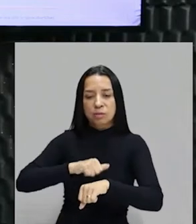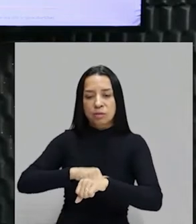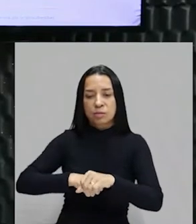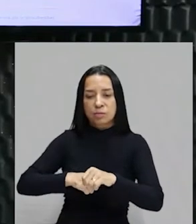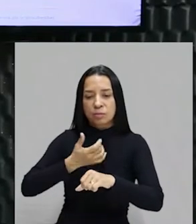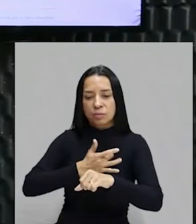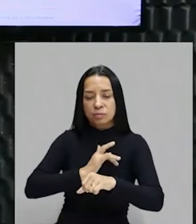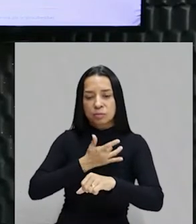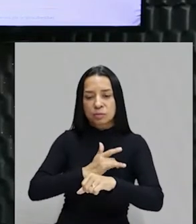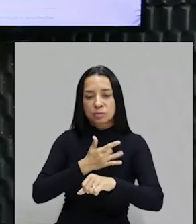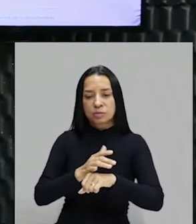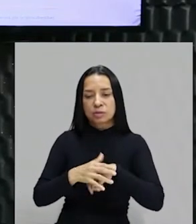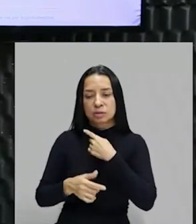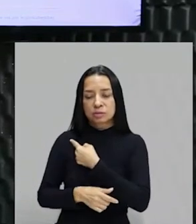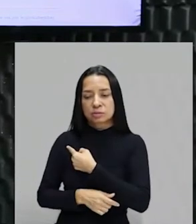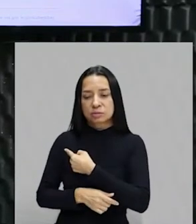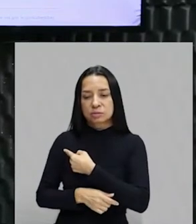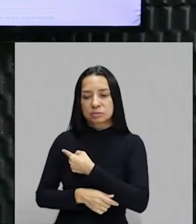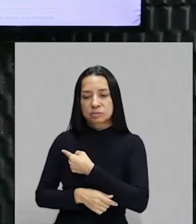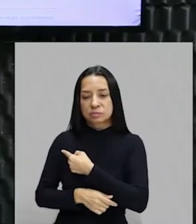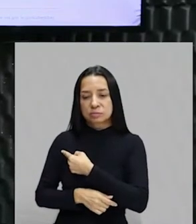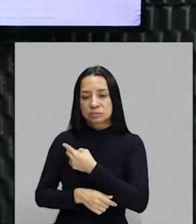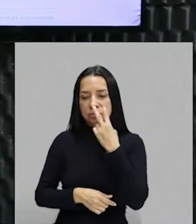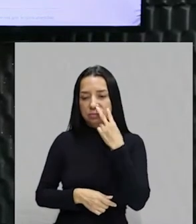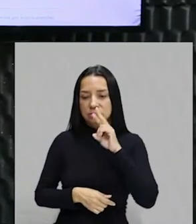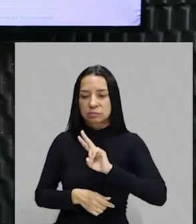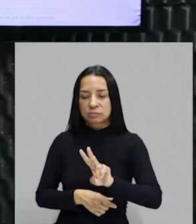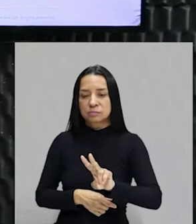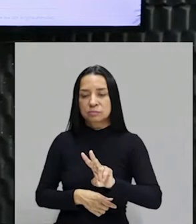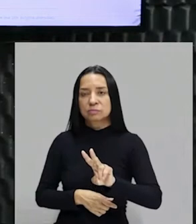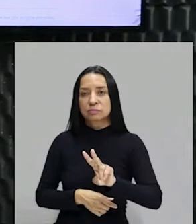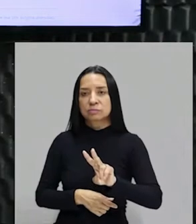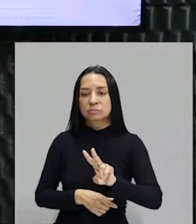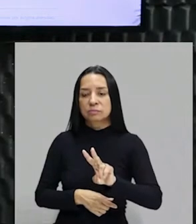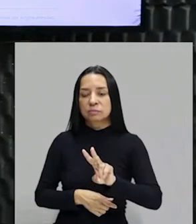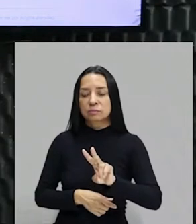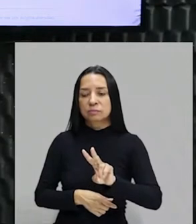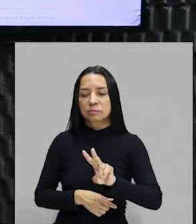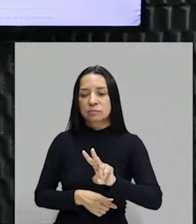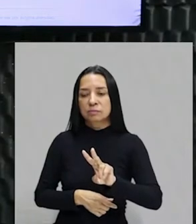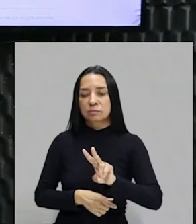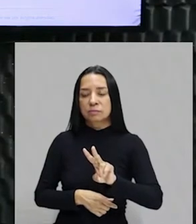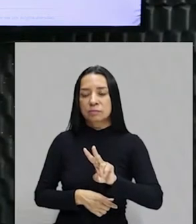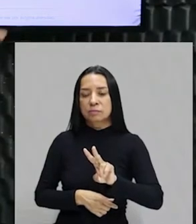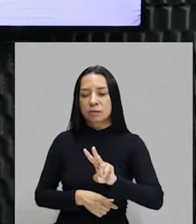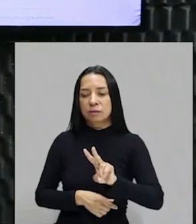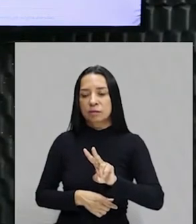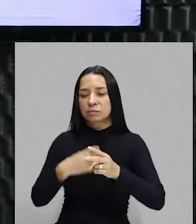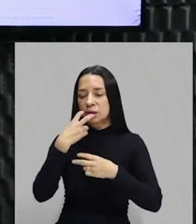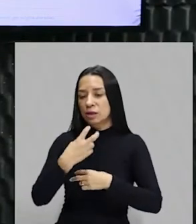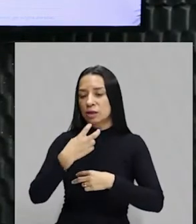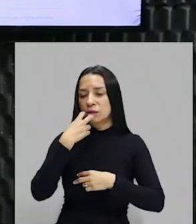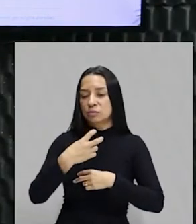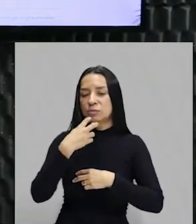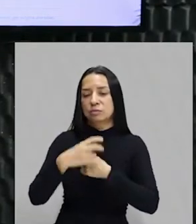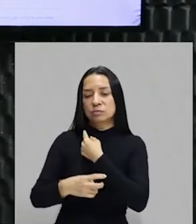um senhor passando, olhando, e um cara puxando um carro de boi, bem numa zona rural. E o grito do Ipiranga, as margens do